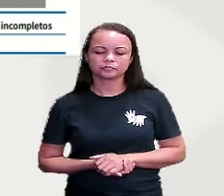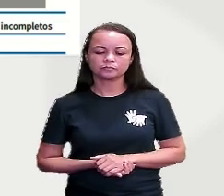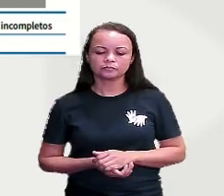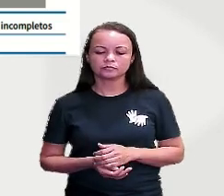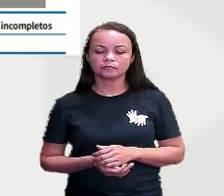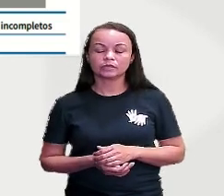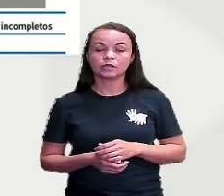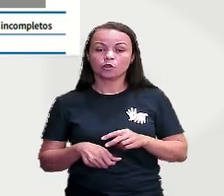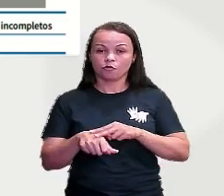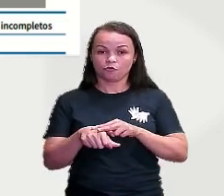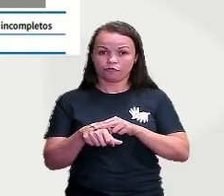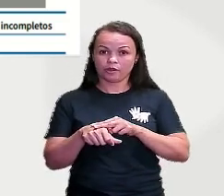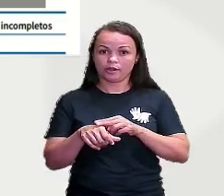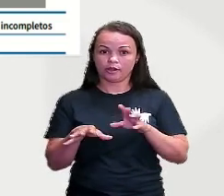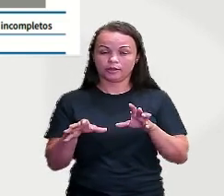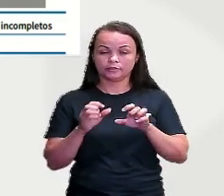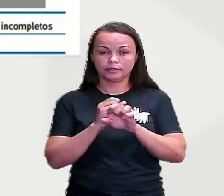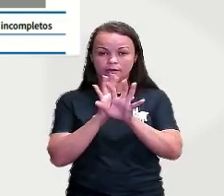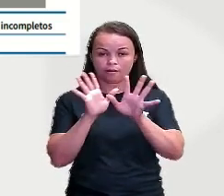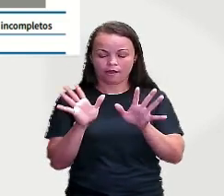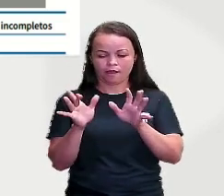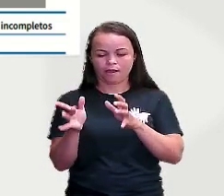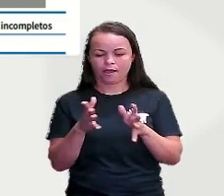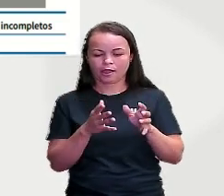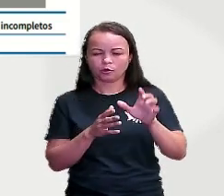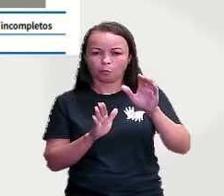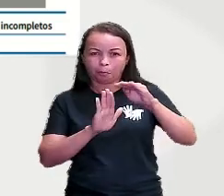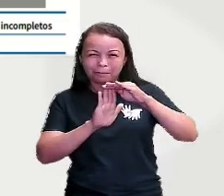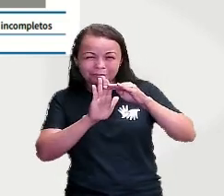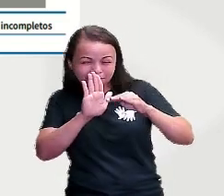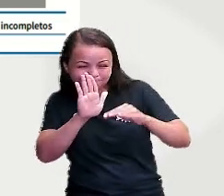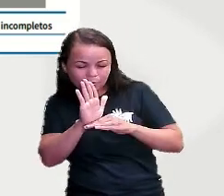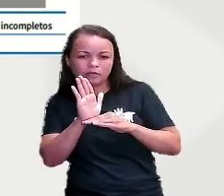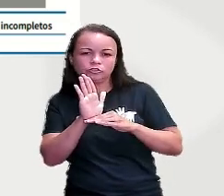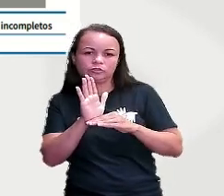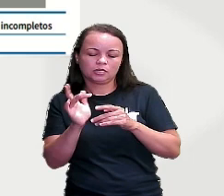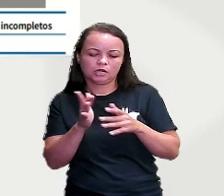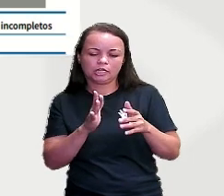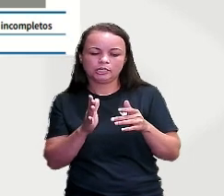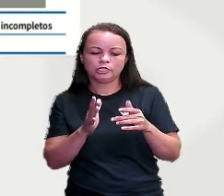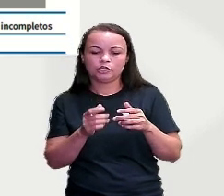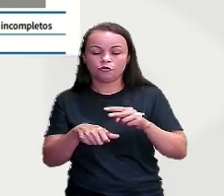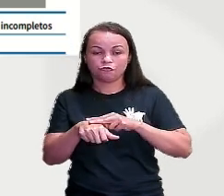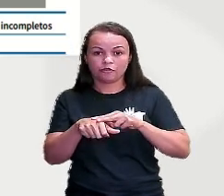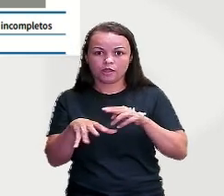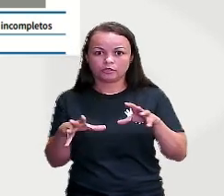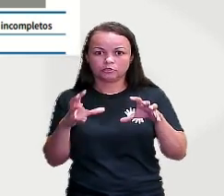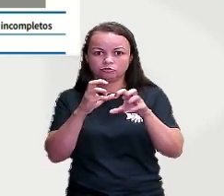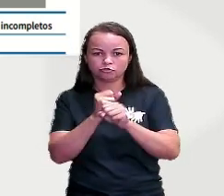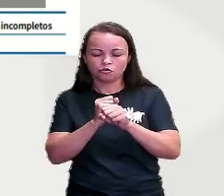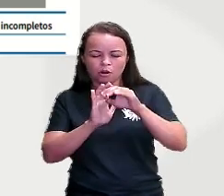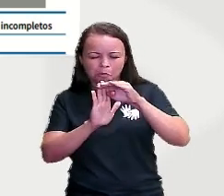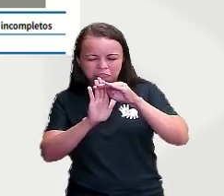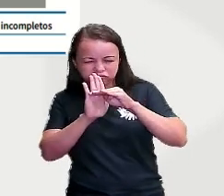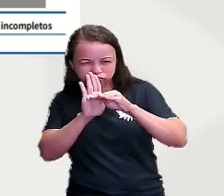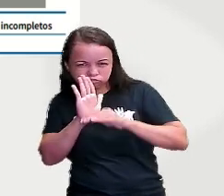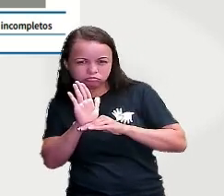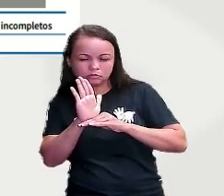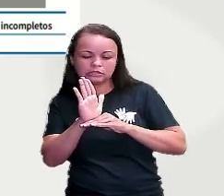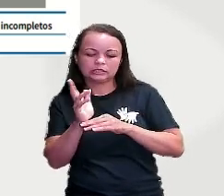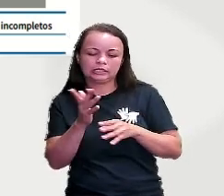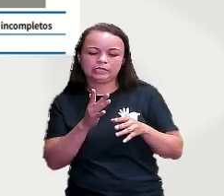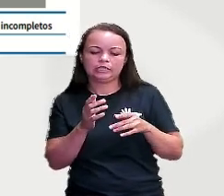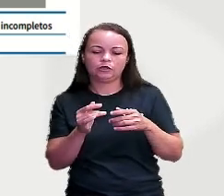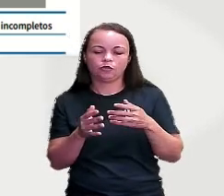claro está extremamente baixo, o verde escuro extremamente baixo, e o restante das cores é sem